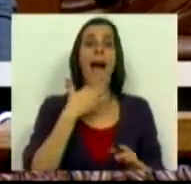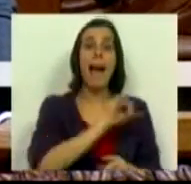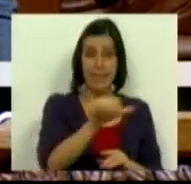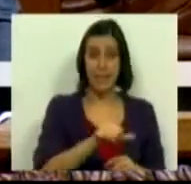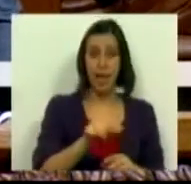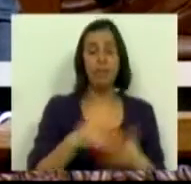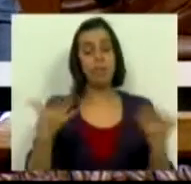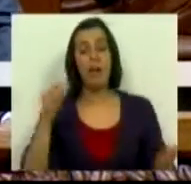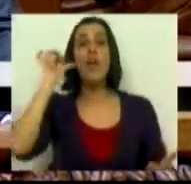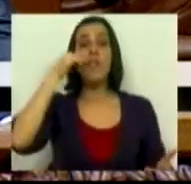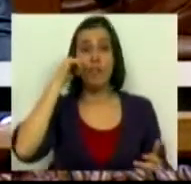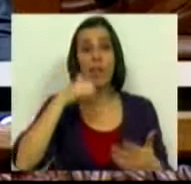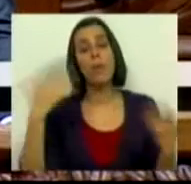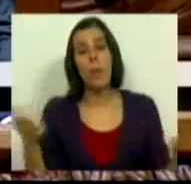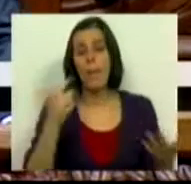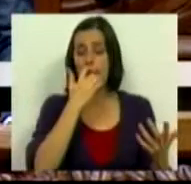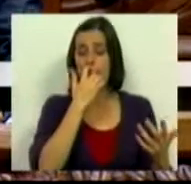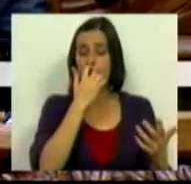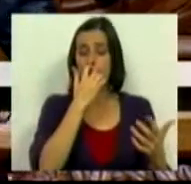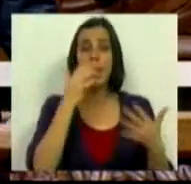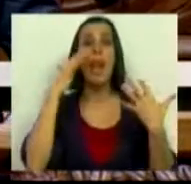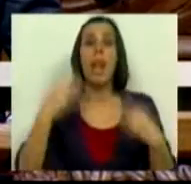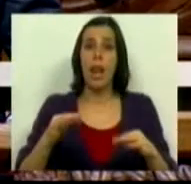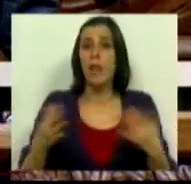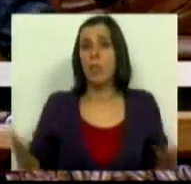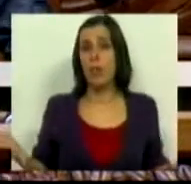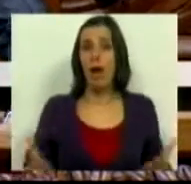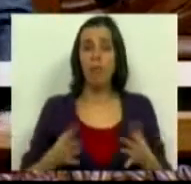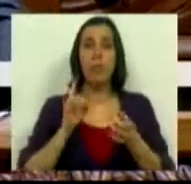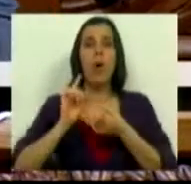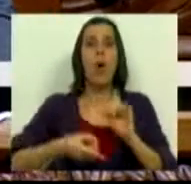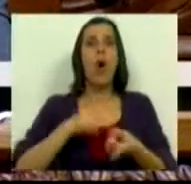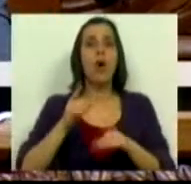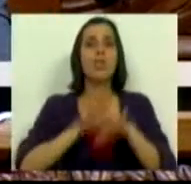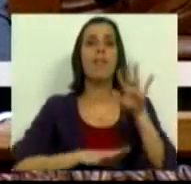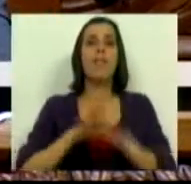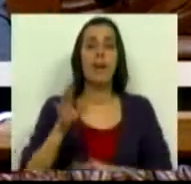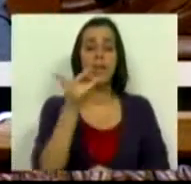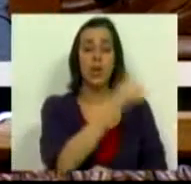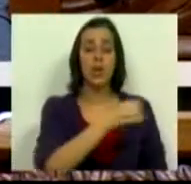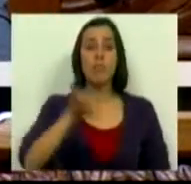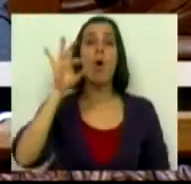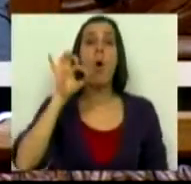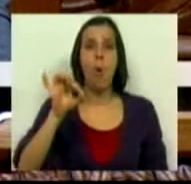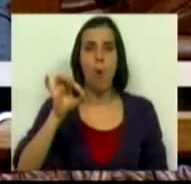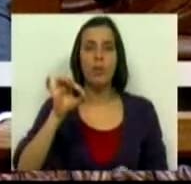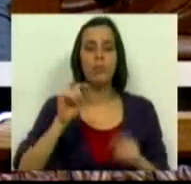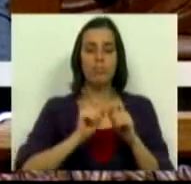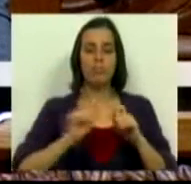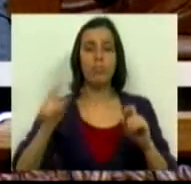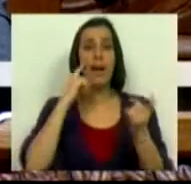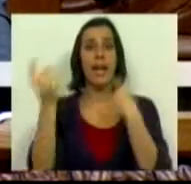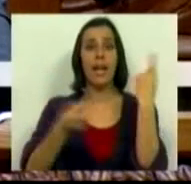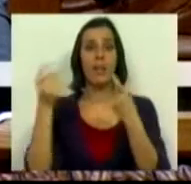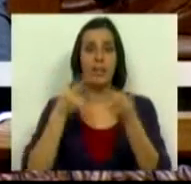azeite e para o vinho e naturalmente aquilo que também foi feito em 2008 durante a